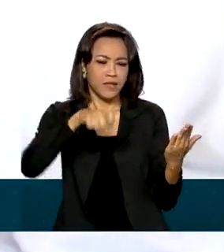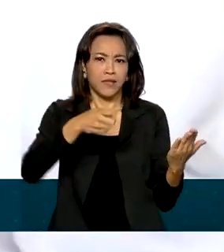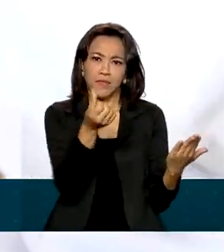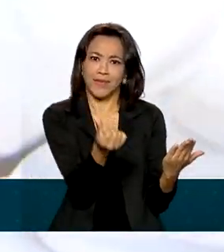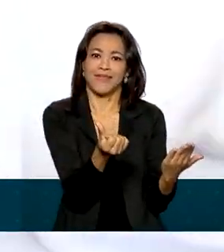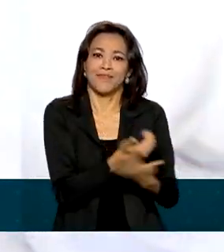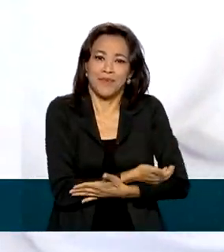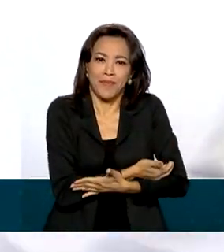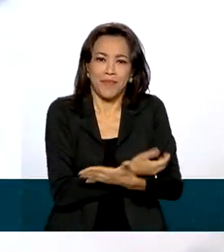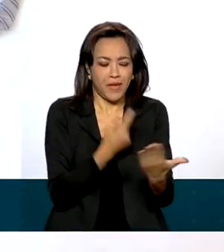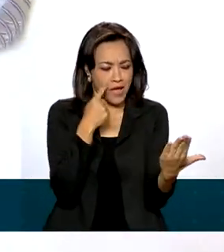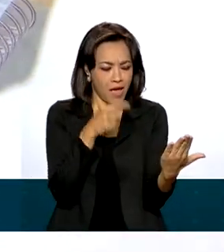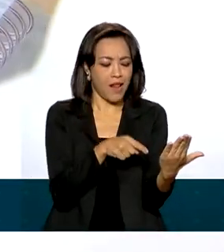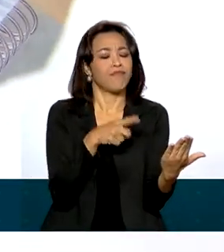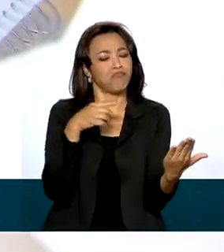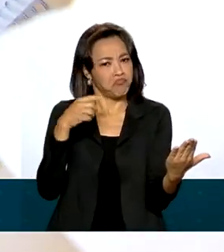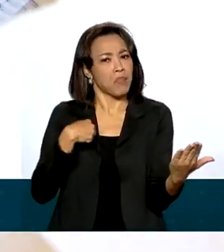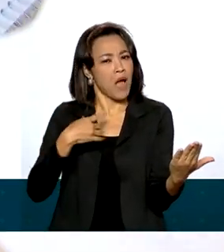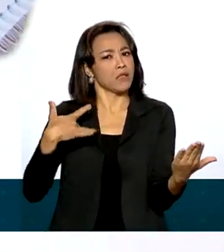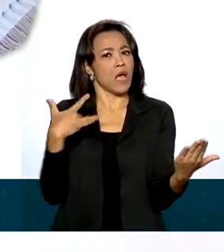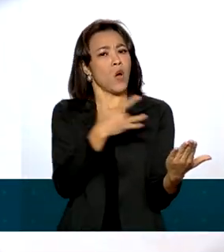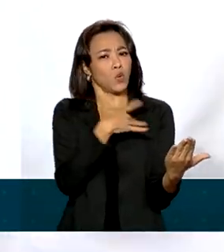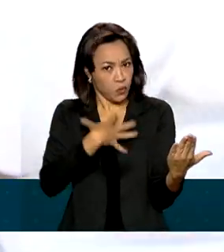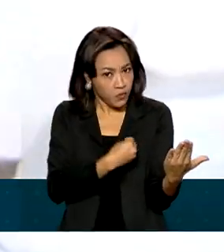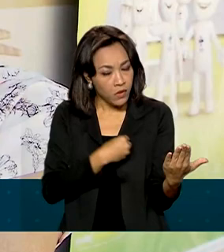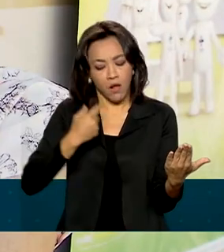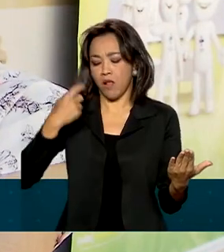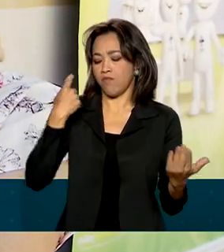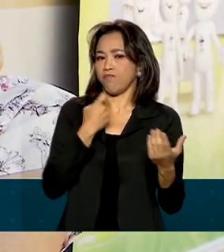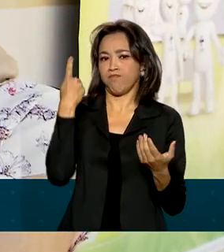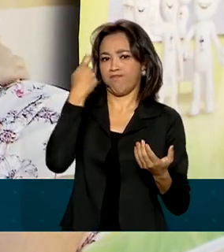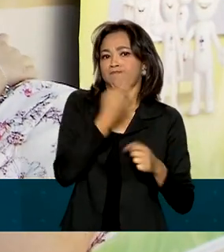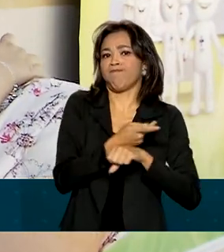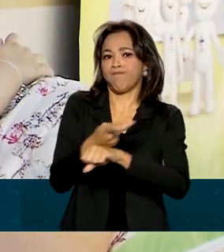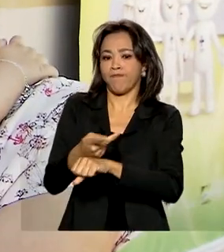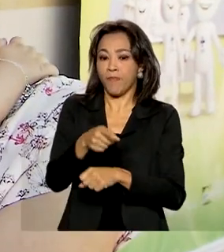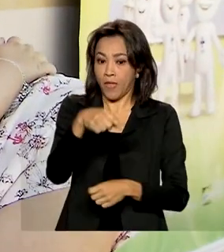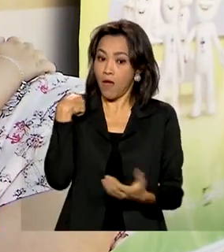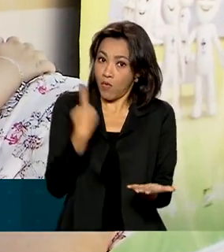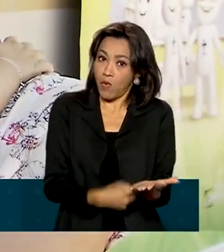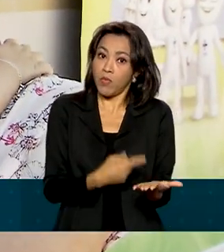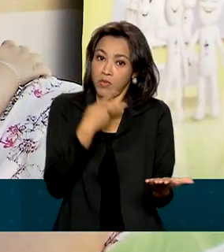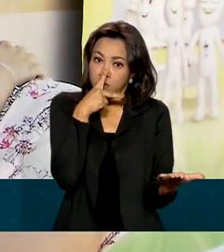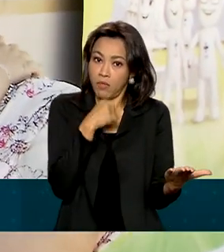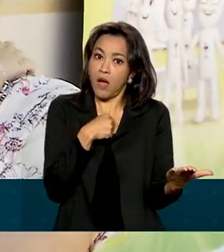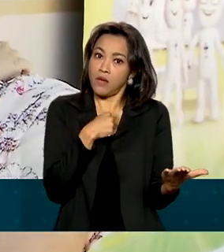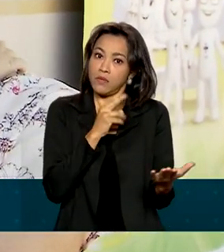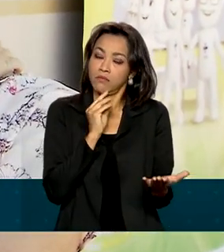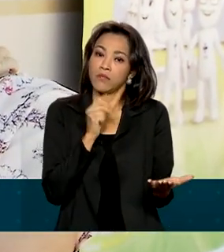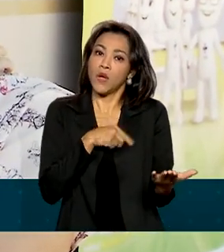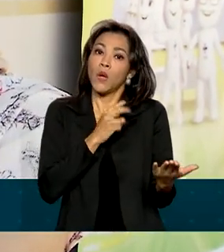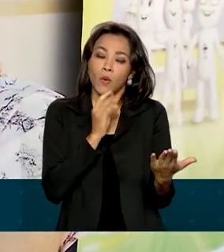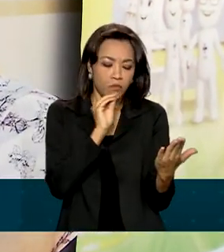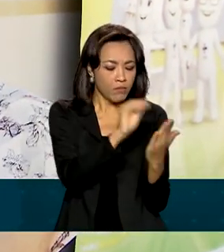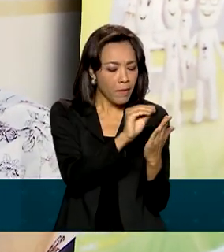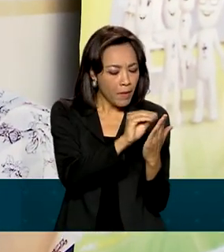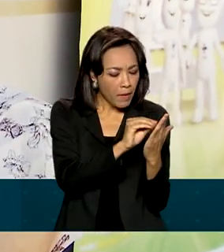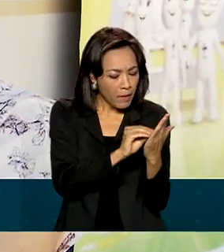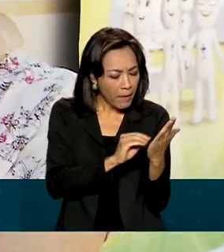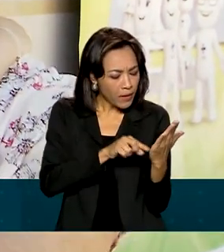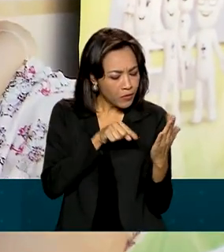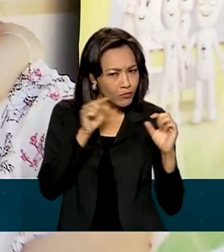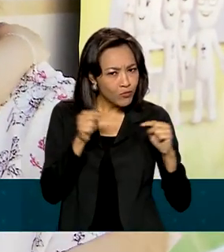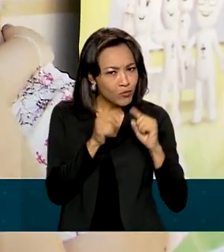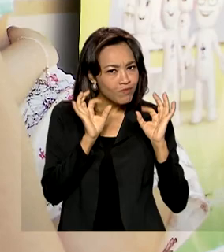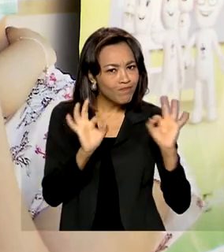não se arrisca quando o assunto é a saúde do filho. Acho que é uma obrigação nossa, como os pais, manter essa caderneta dele em